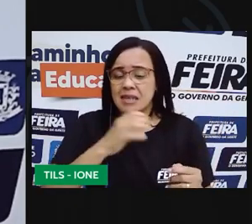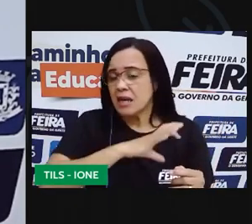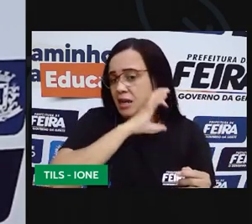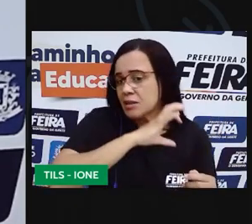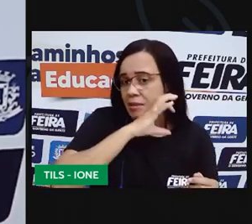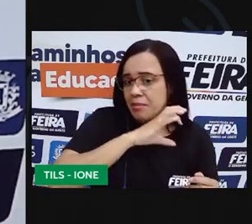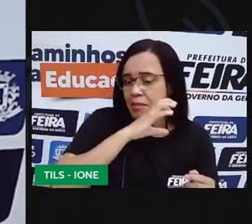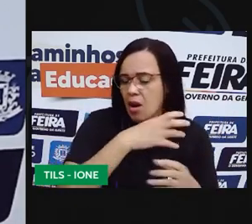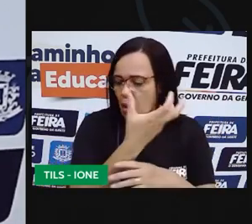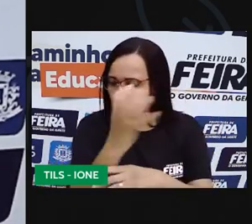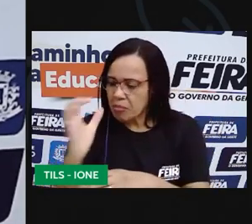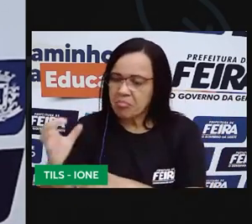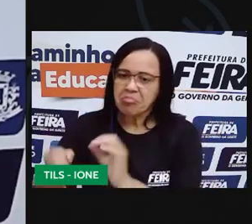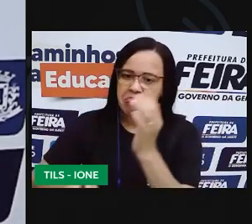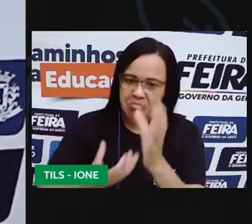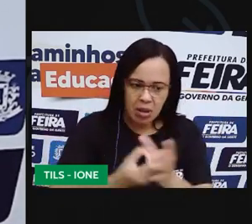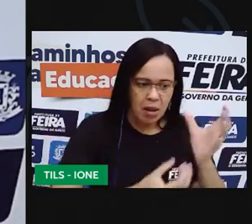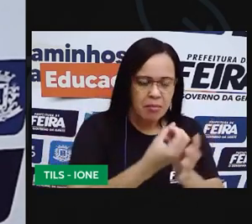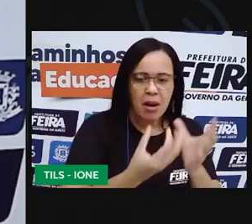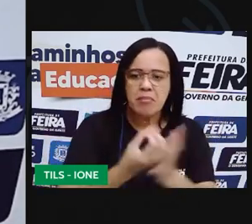A gente também conseguiu